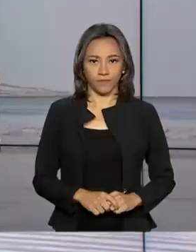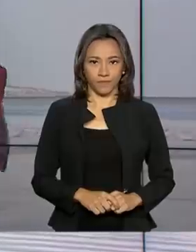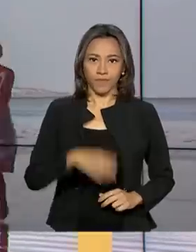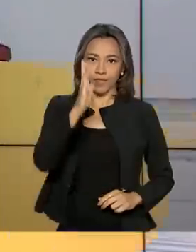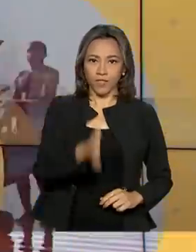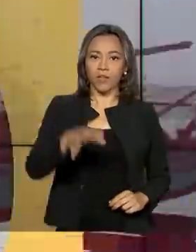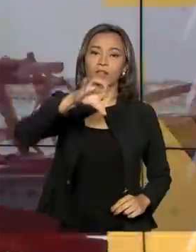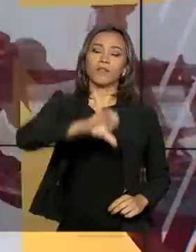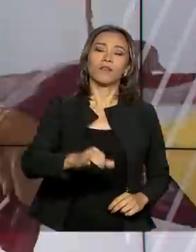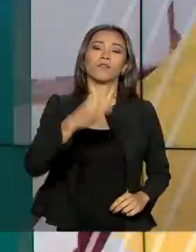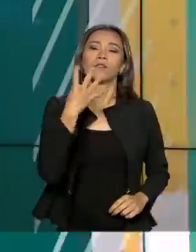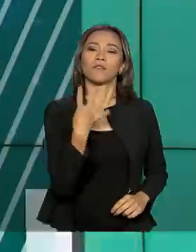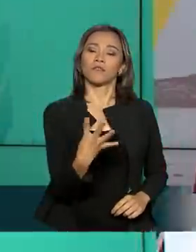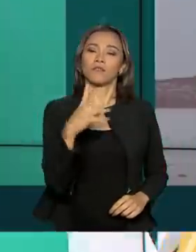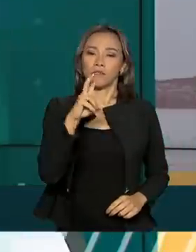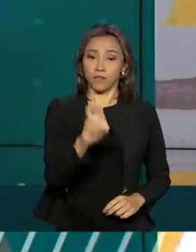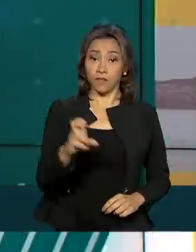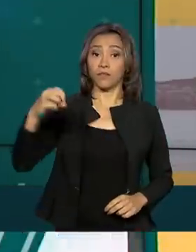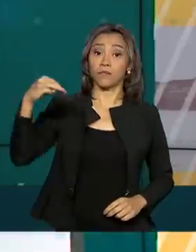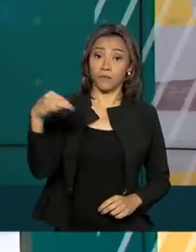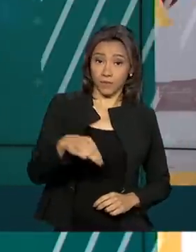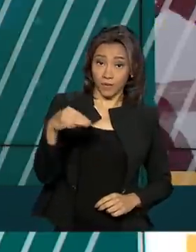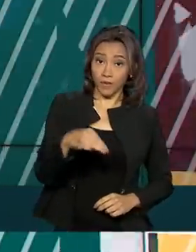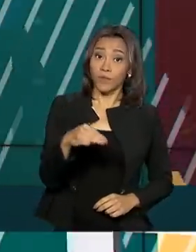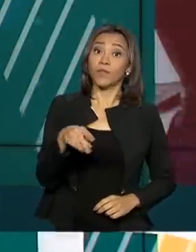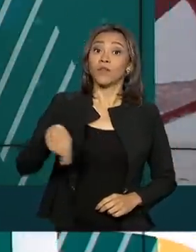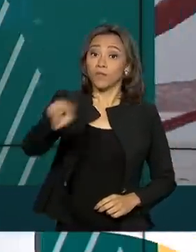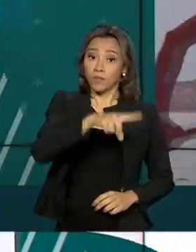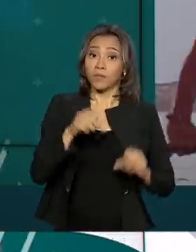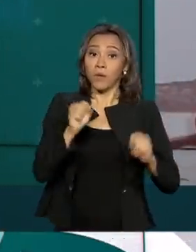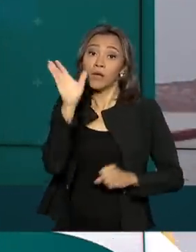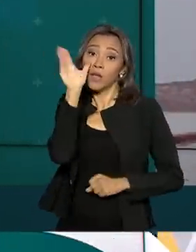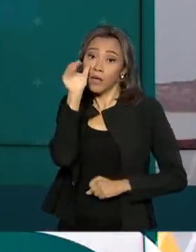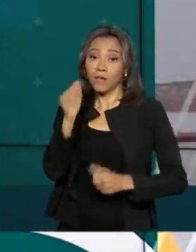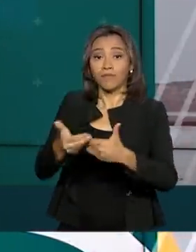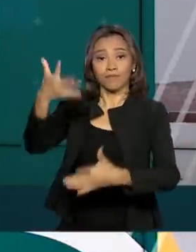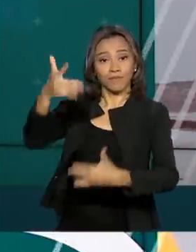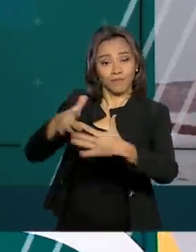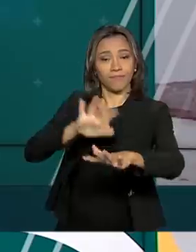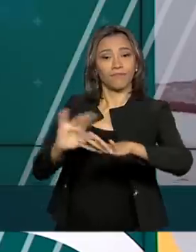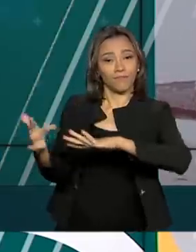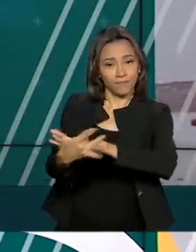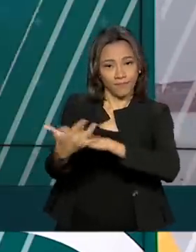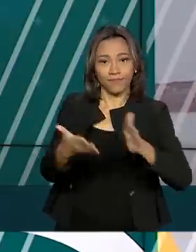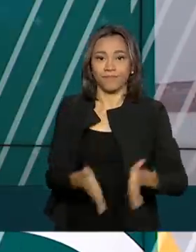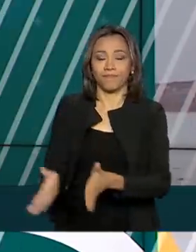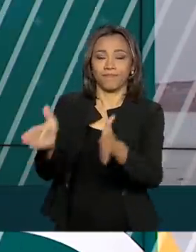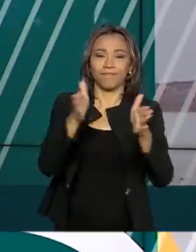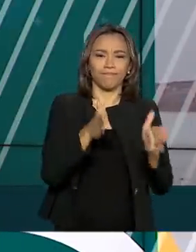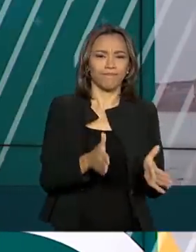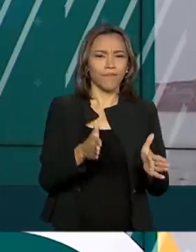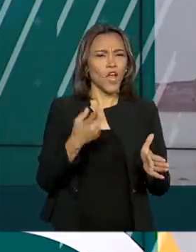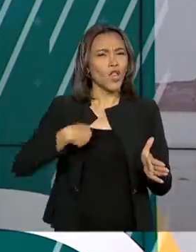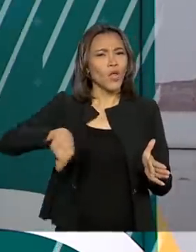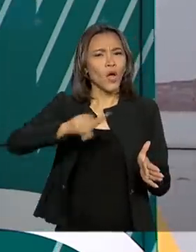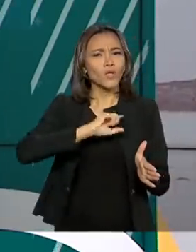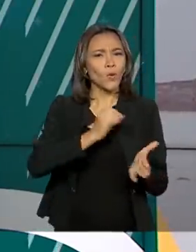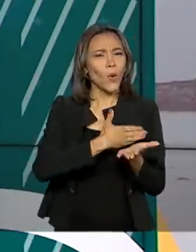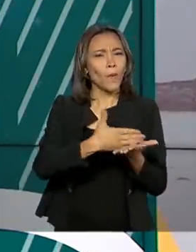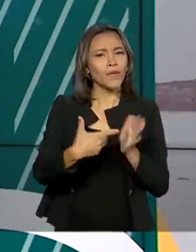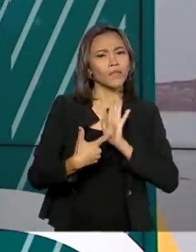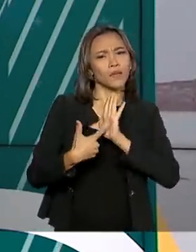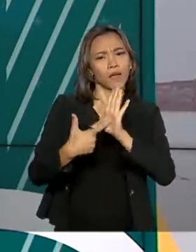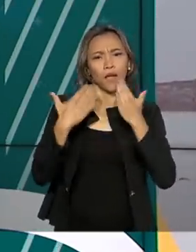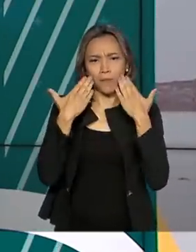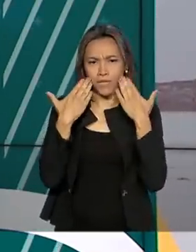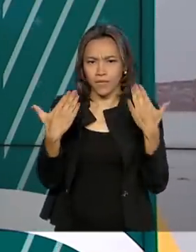São 9 horas e 45 minutos, estamos ao vivo também pelas redes sociais. A gente começa essa edição